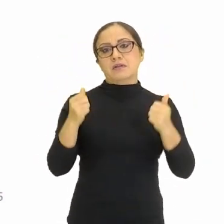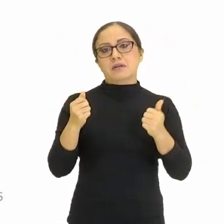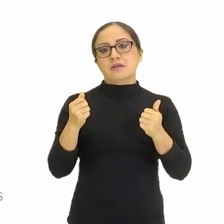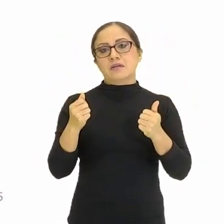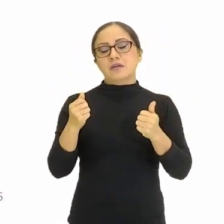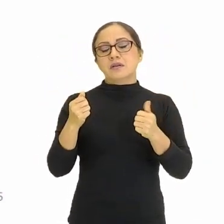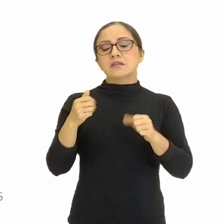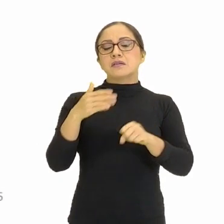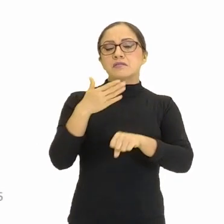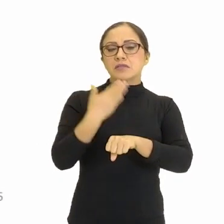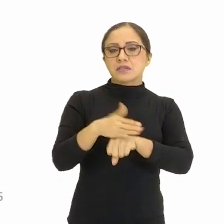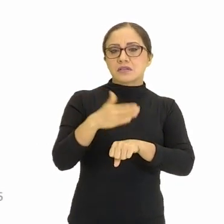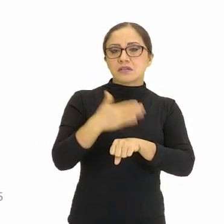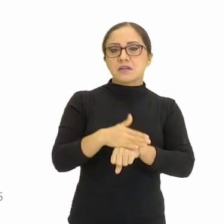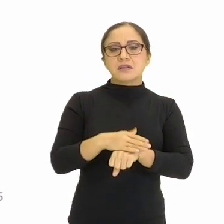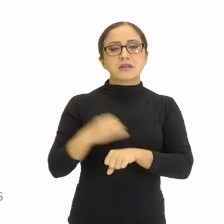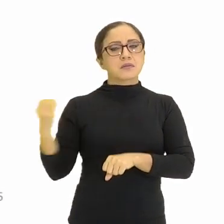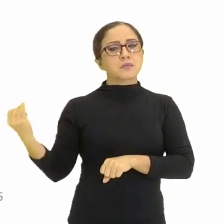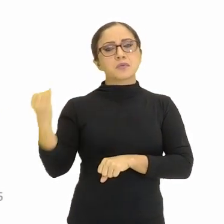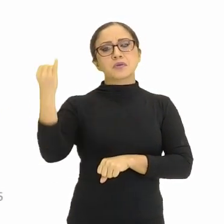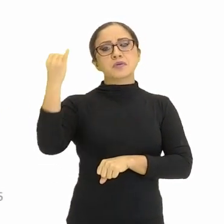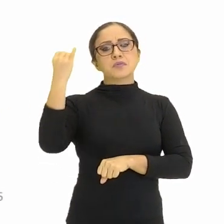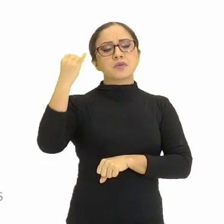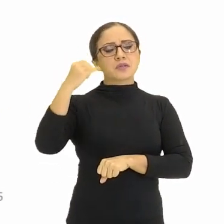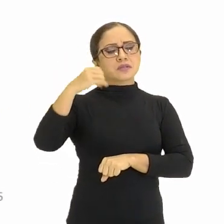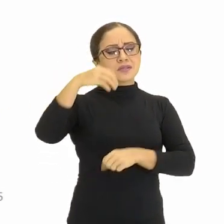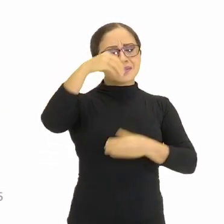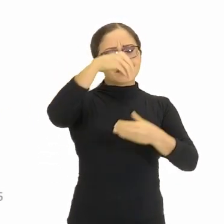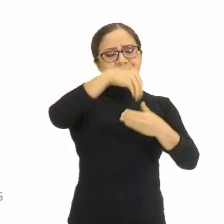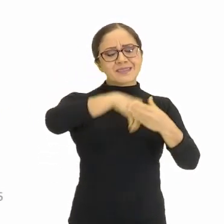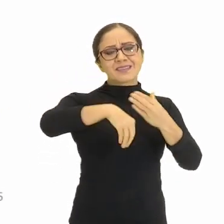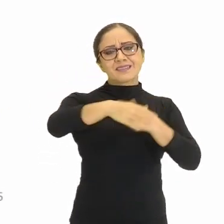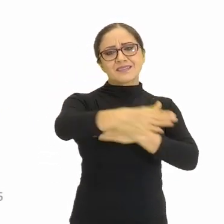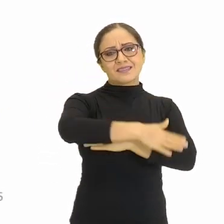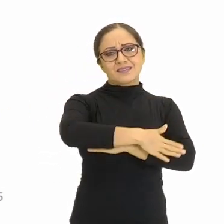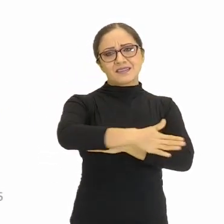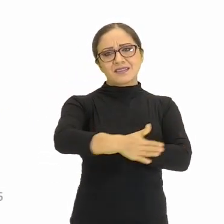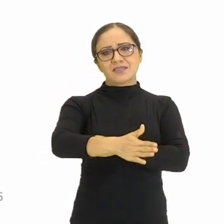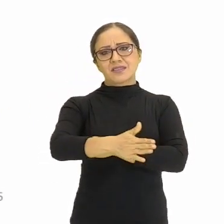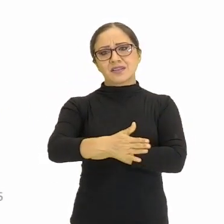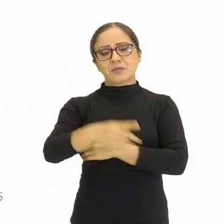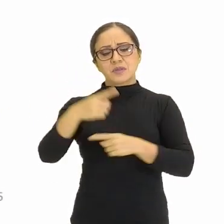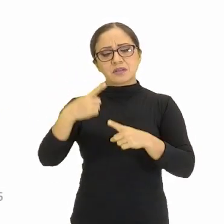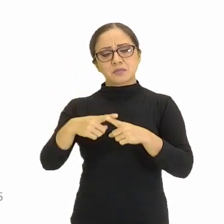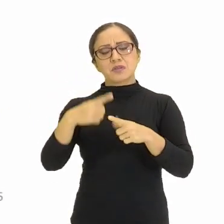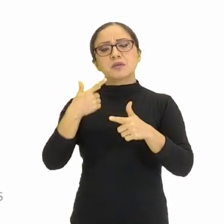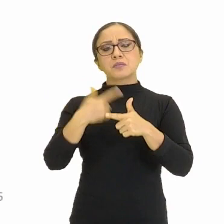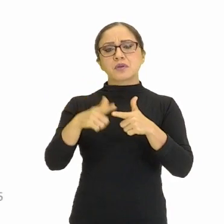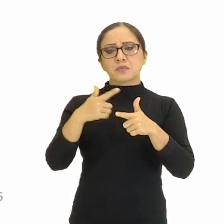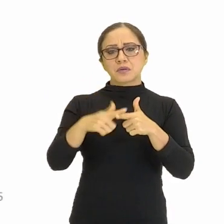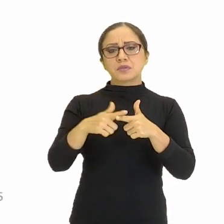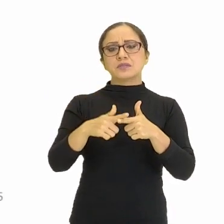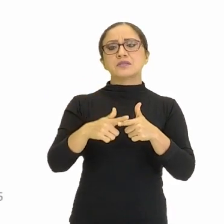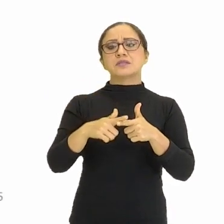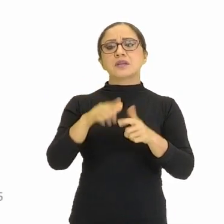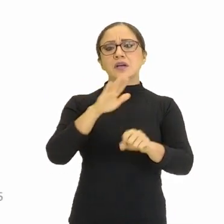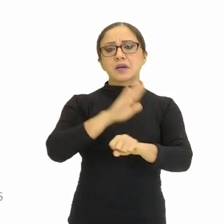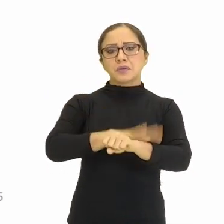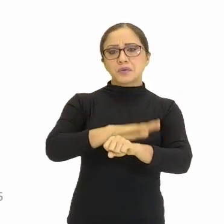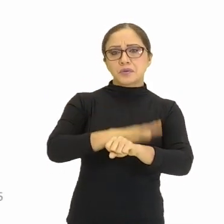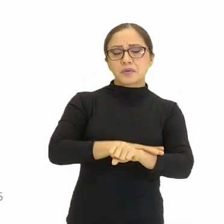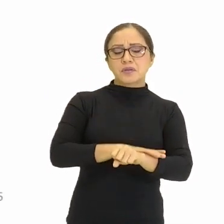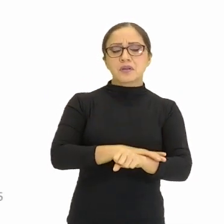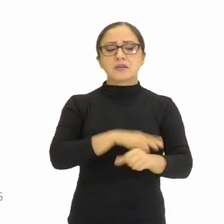exercício é importante na sala de aula, para que a gente possa problematizar as situações. Fazer perguntas sobre